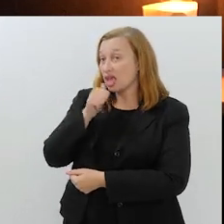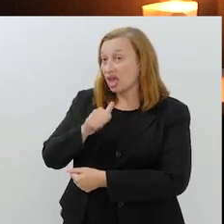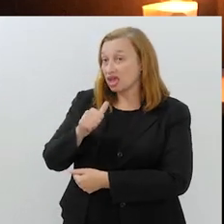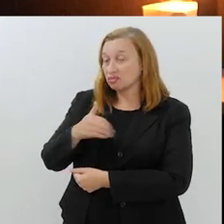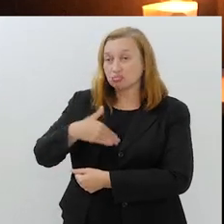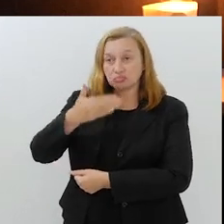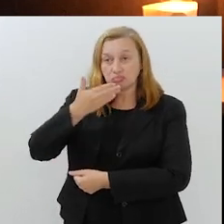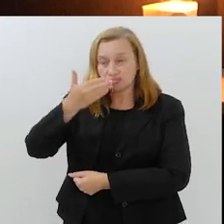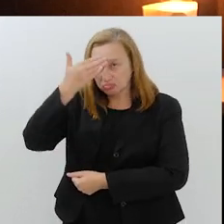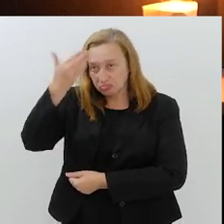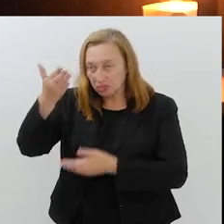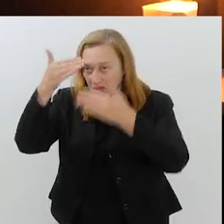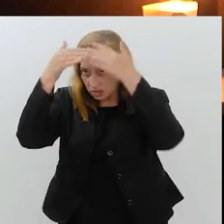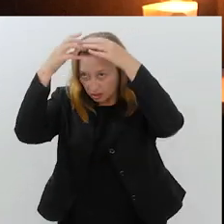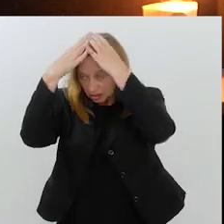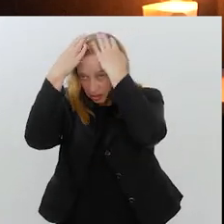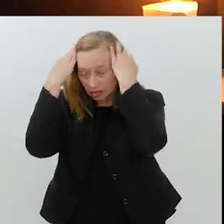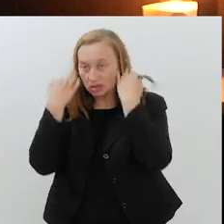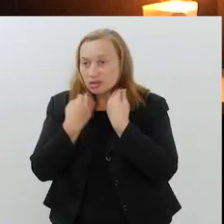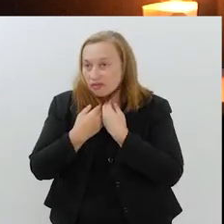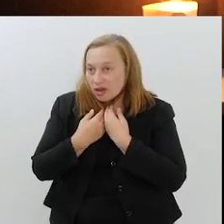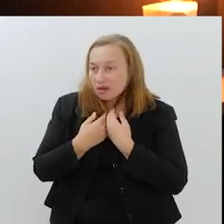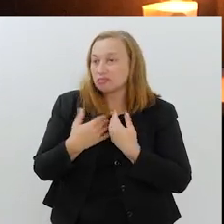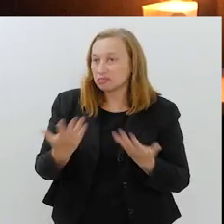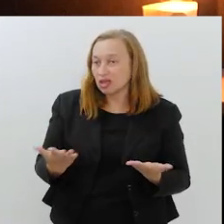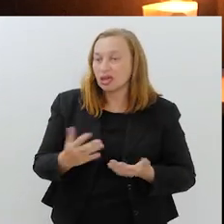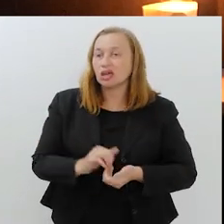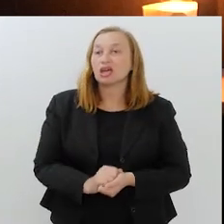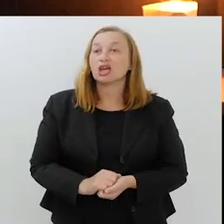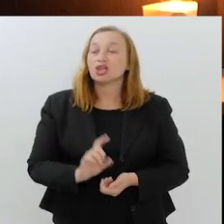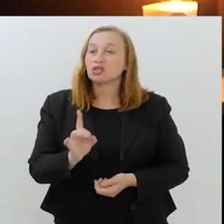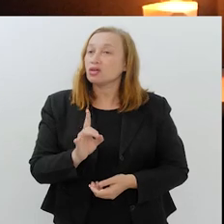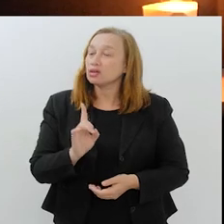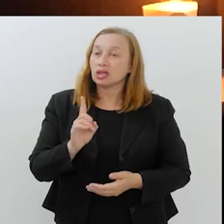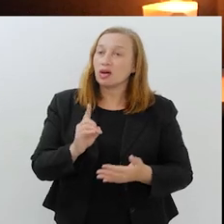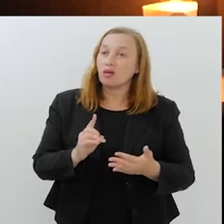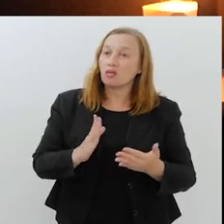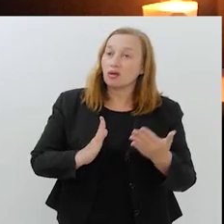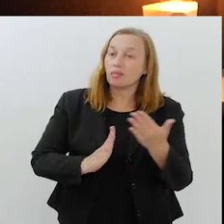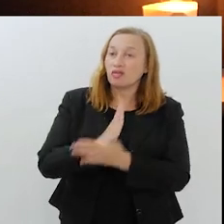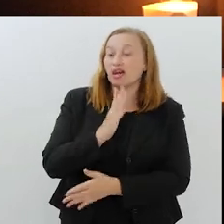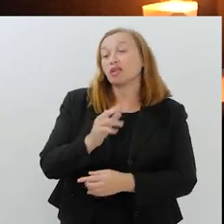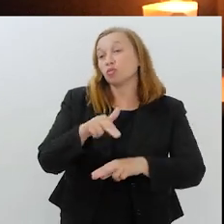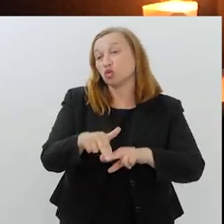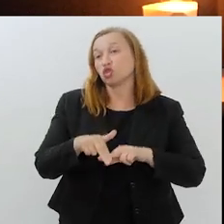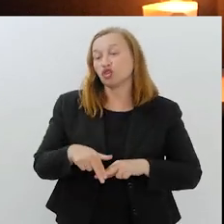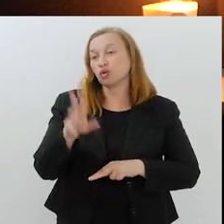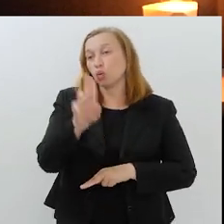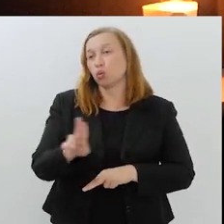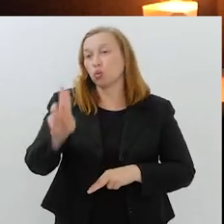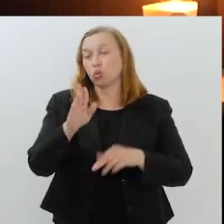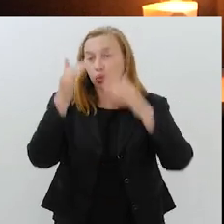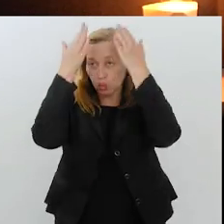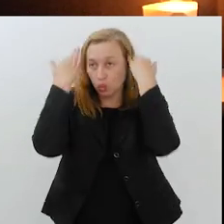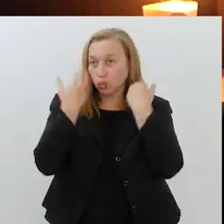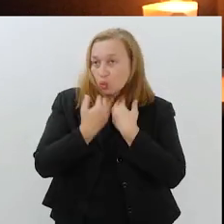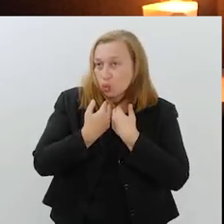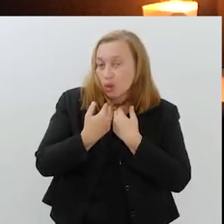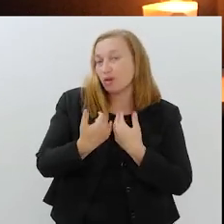muçulmanas de véu. Então, já tivemos casos, infelizmente, de mulheres que só não passaram em entrevistas por conta do véu.